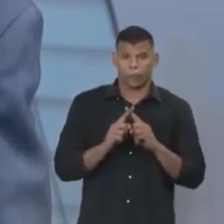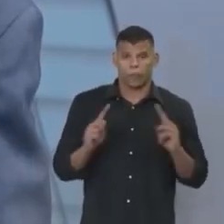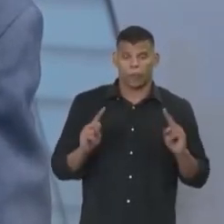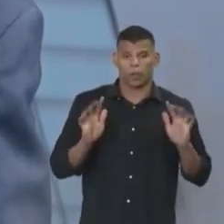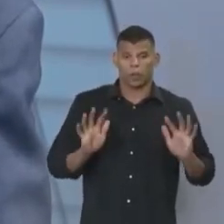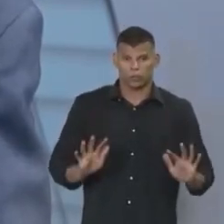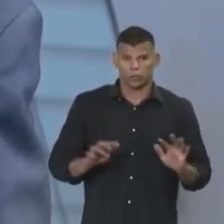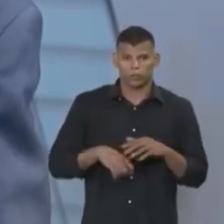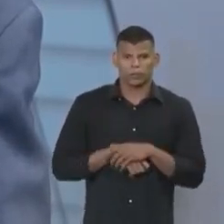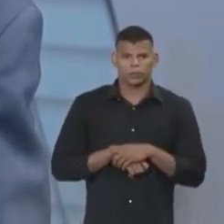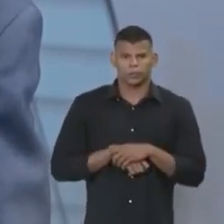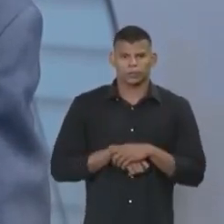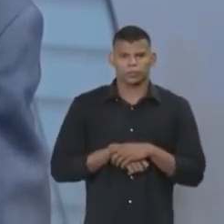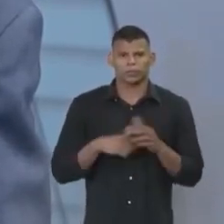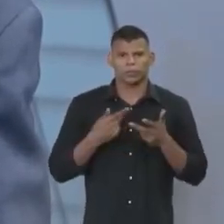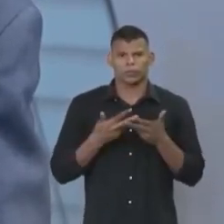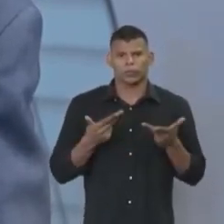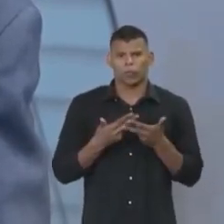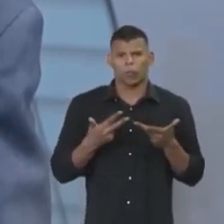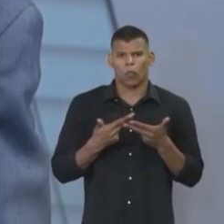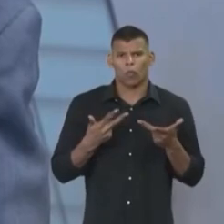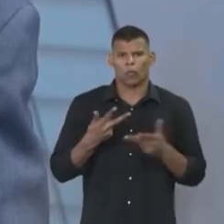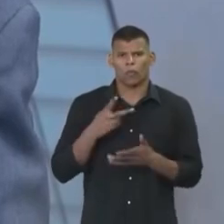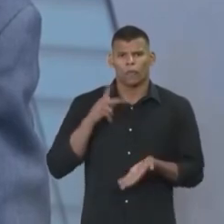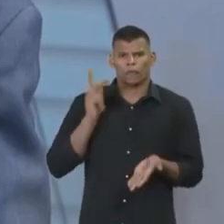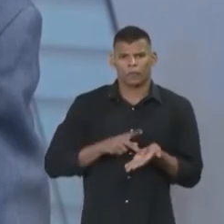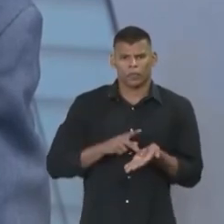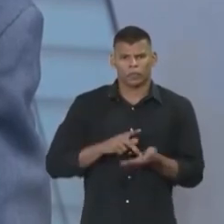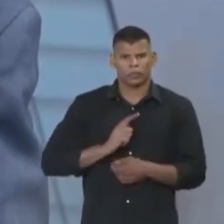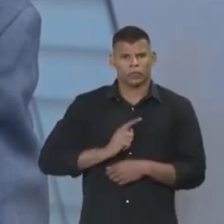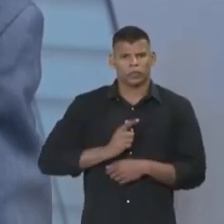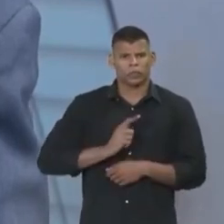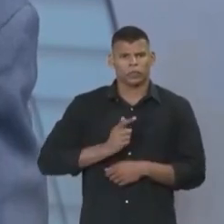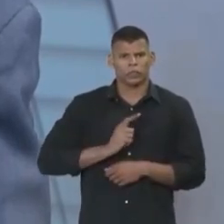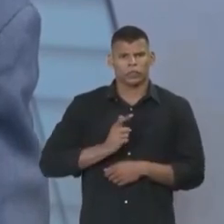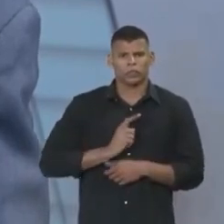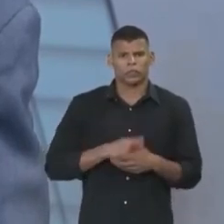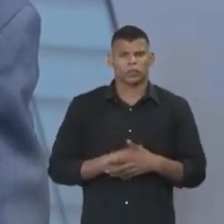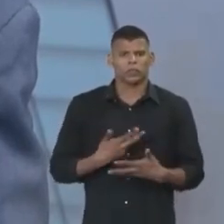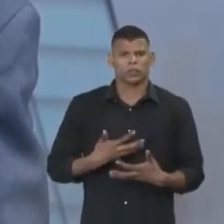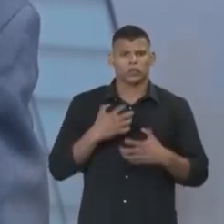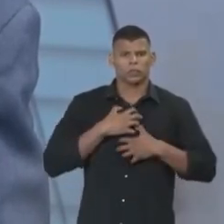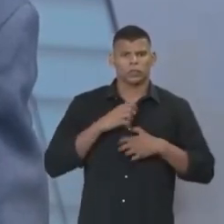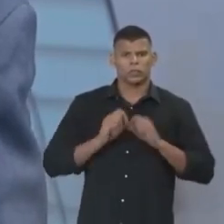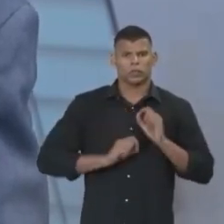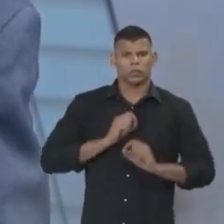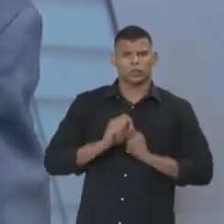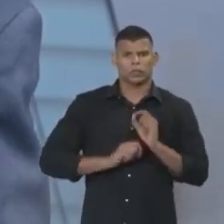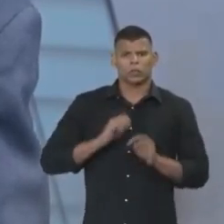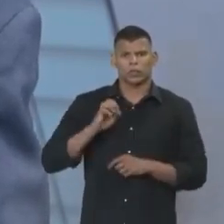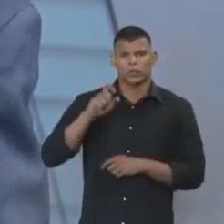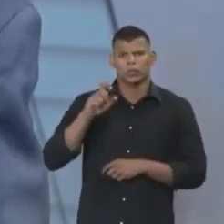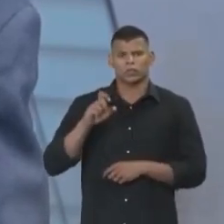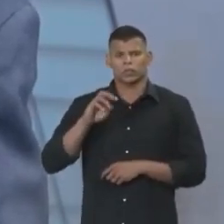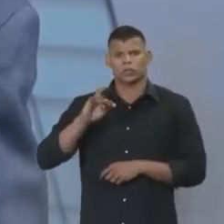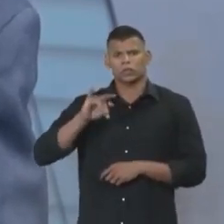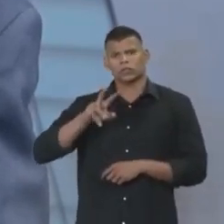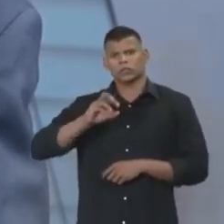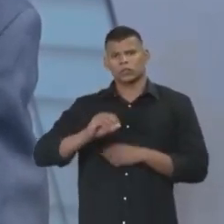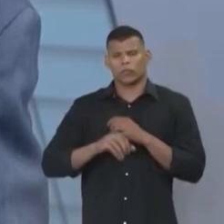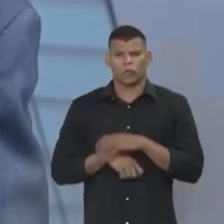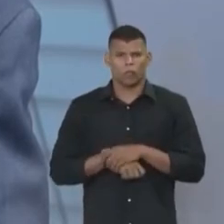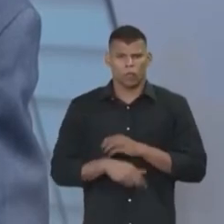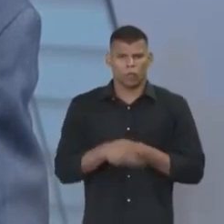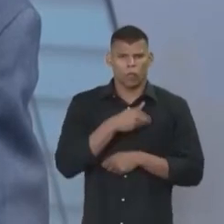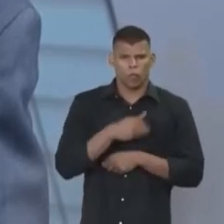a coisa era tão impactante, tão verdadeira, que sensibilizou o executivo. E o